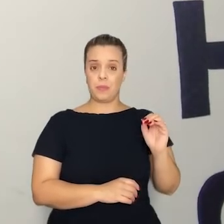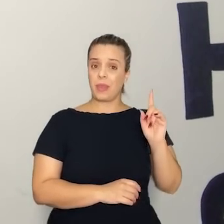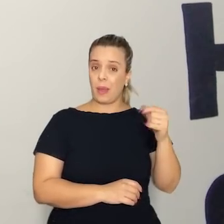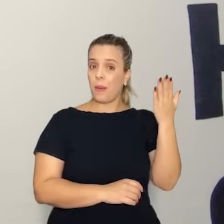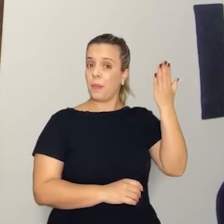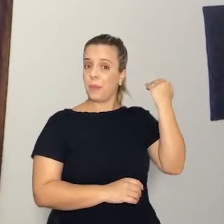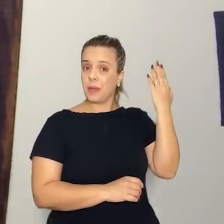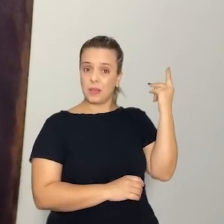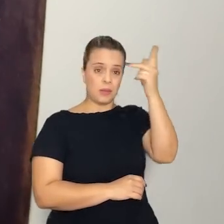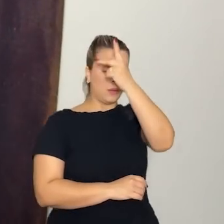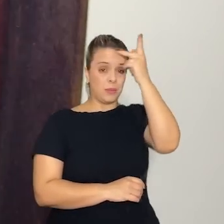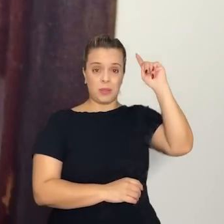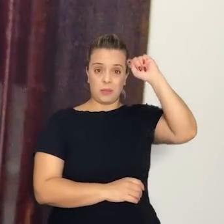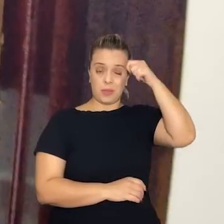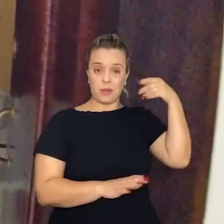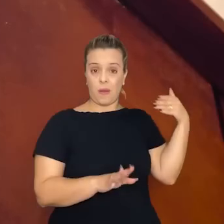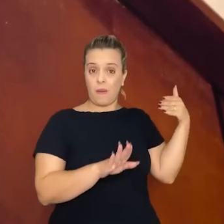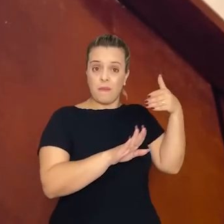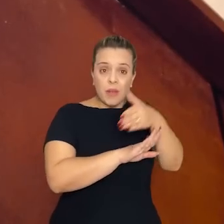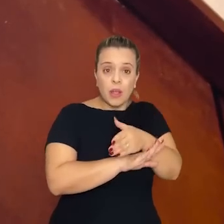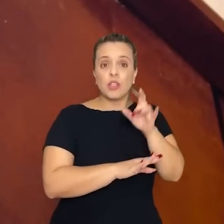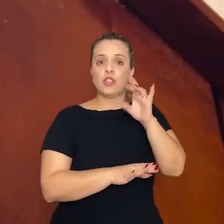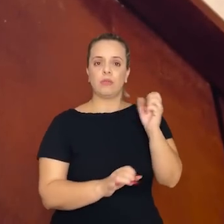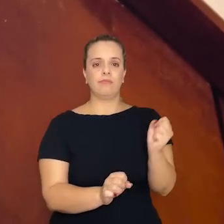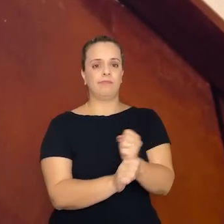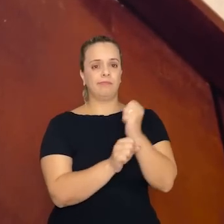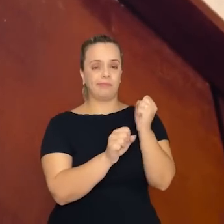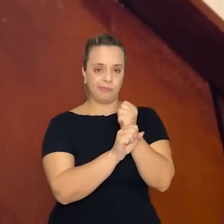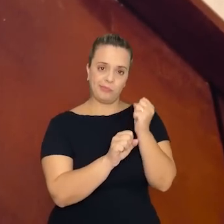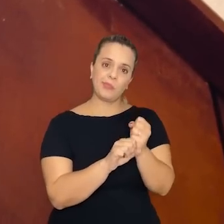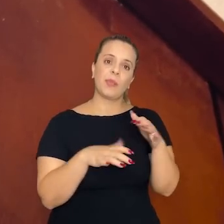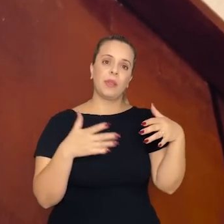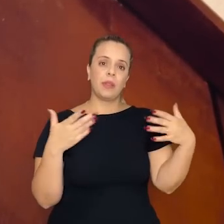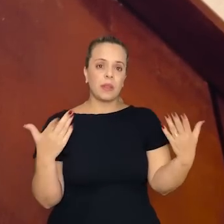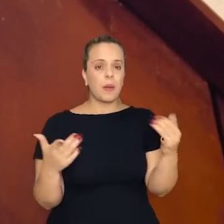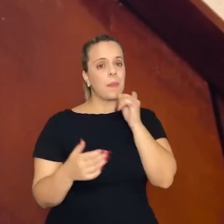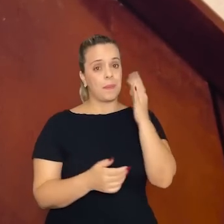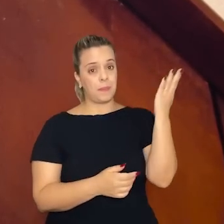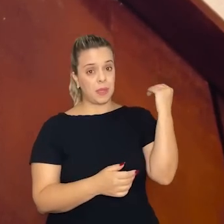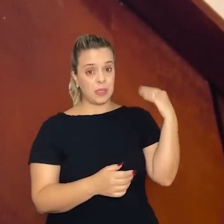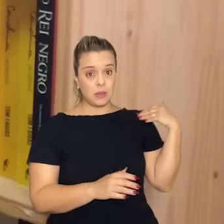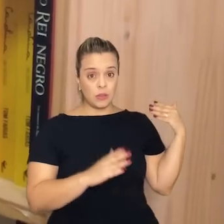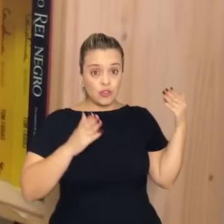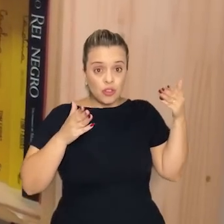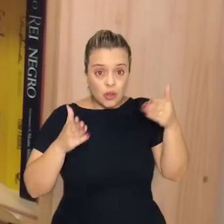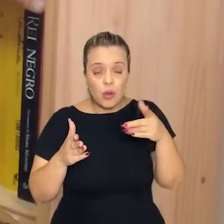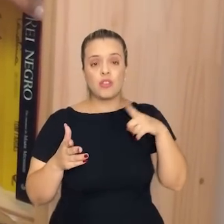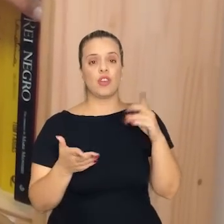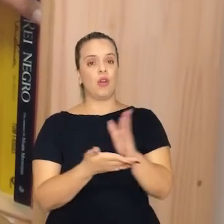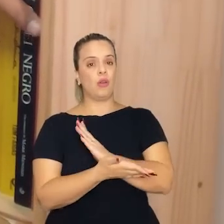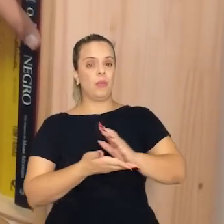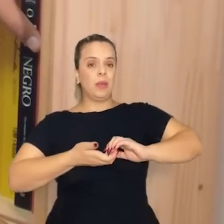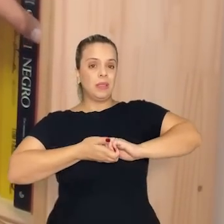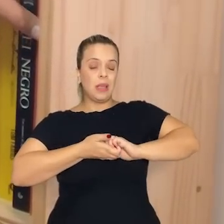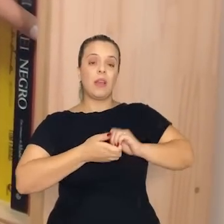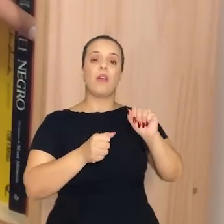Antigamente, os pretos que entravam aqui eram só para construir, tanto é que quando a gente chegou aqui ainda tinha algumas telhas que foram